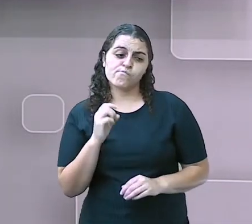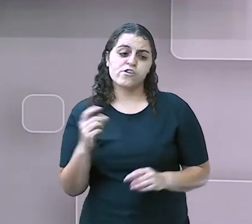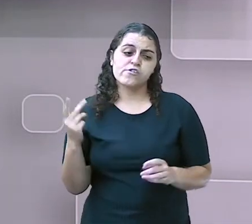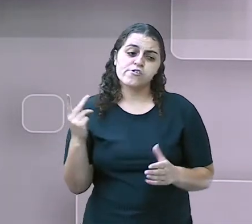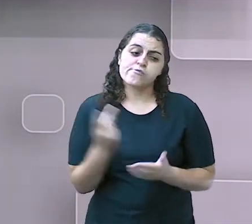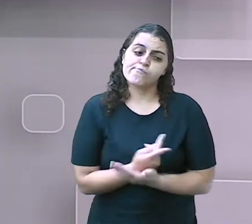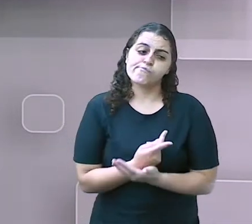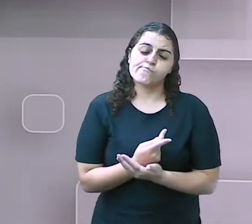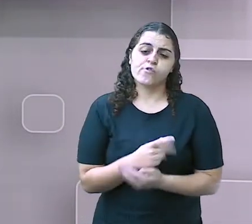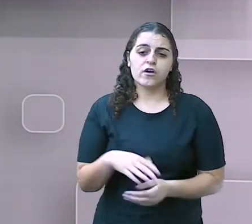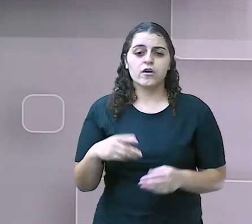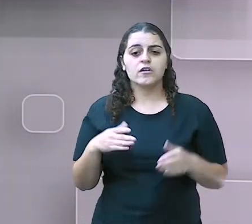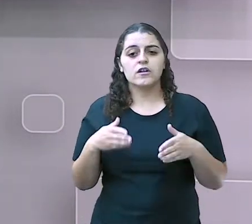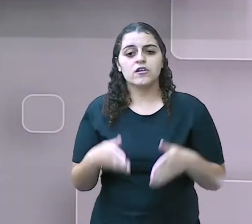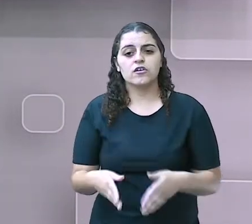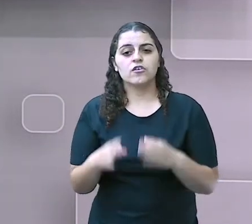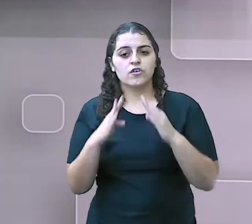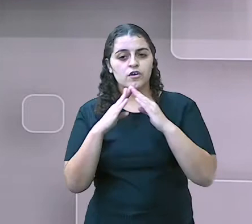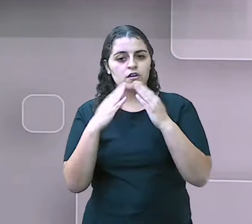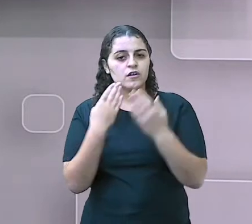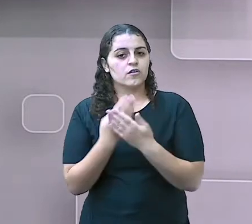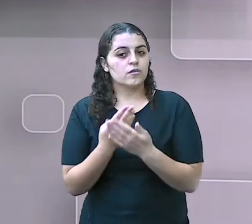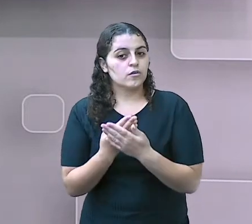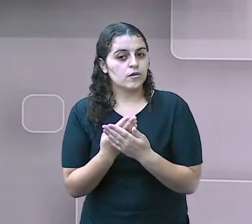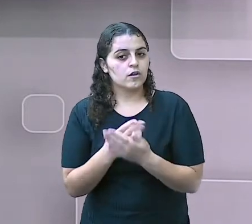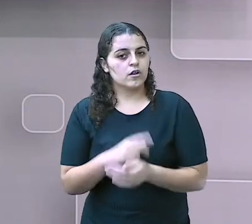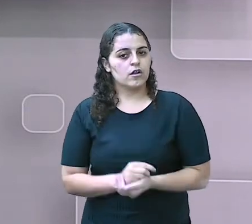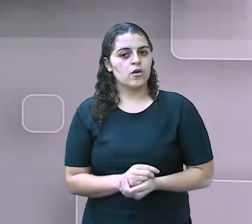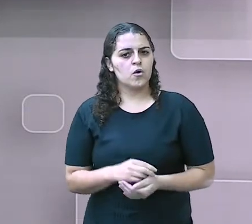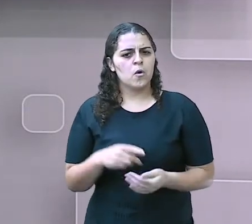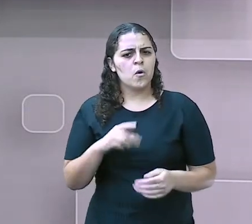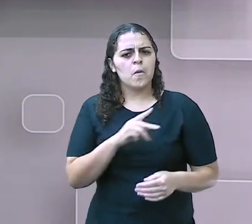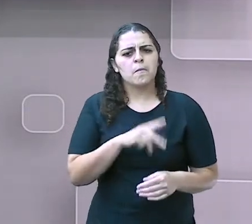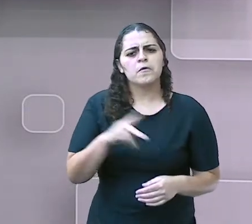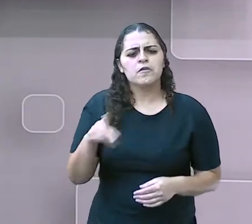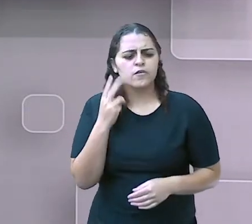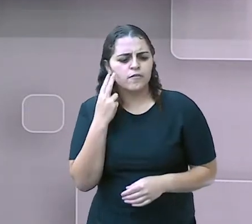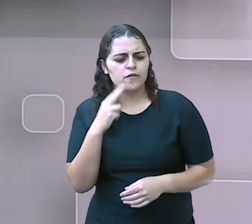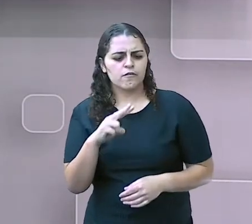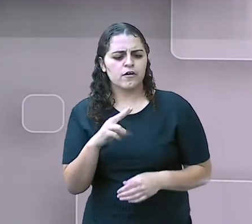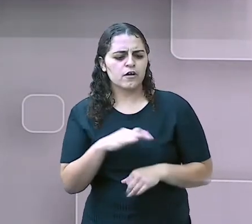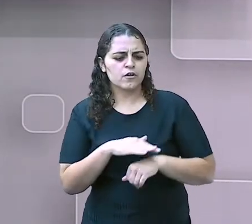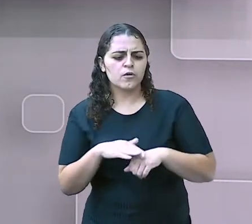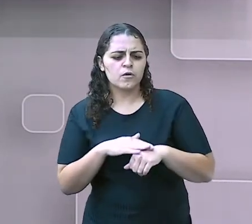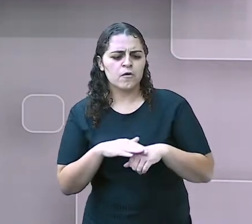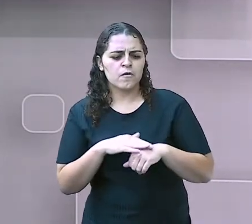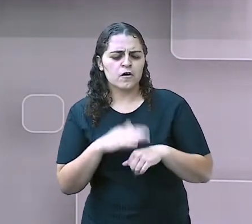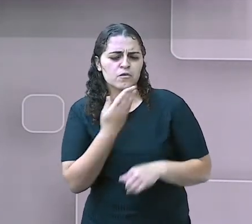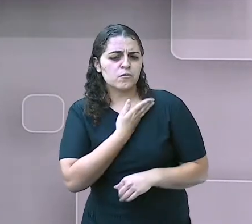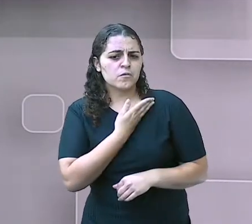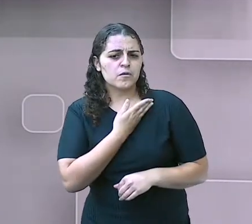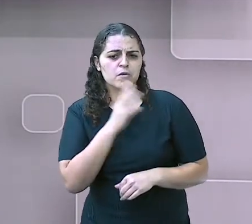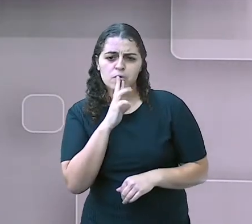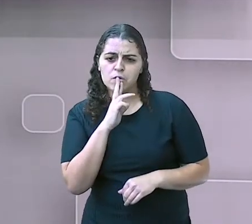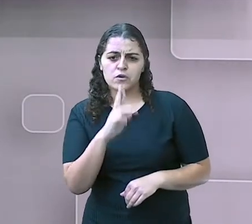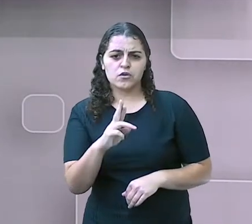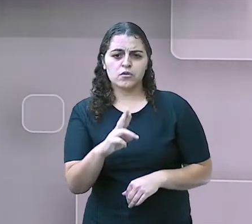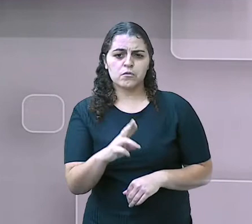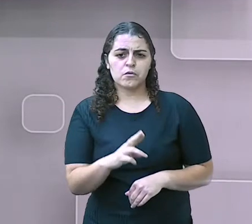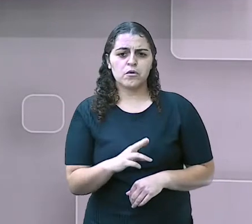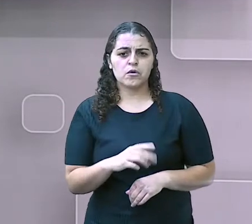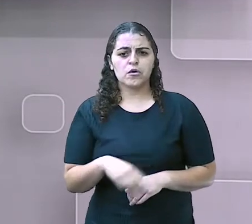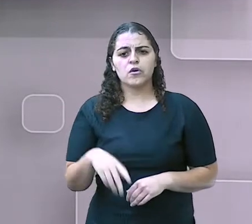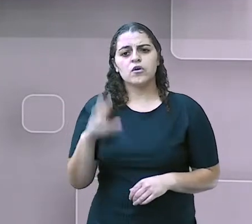entra na escola. Porque o professor vai perceber que ela não vai conversar com outro amigo. Que ela não vai responder presente.